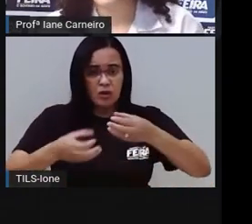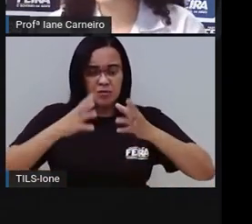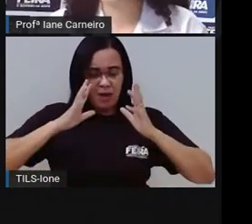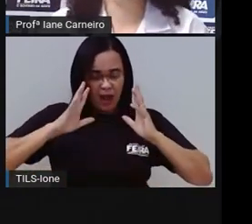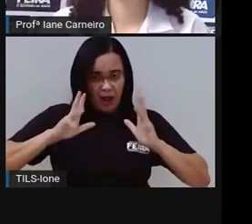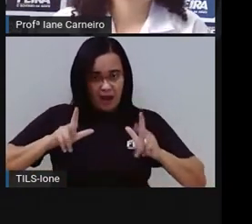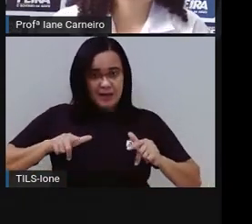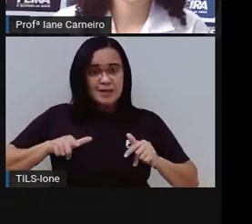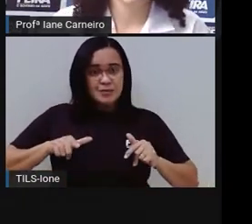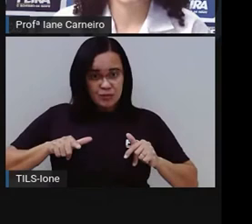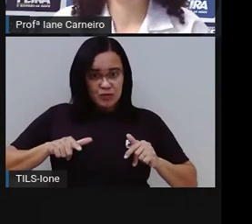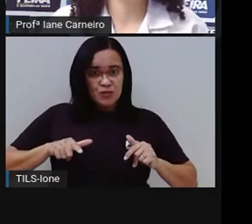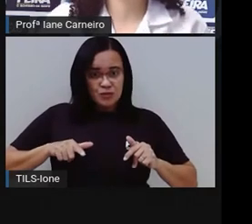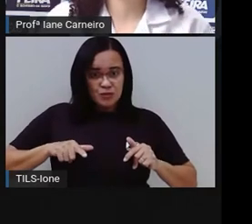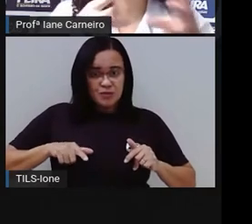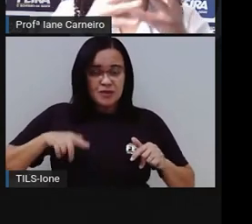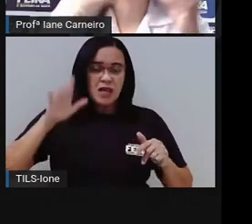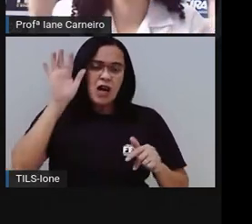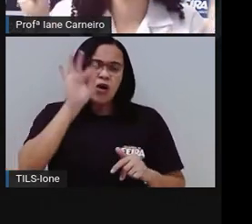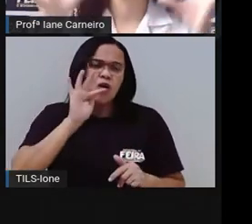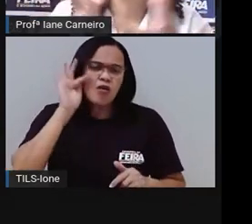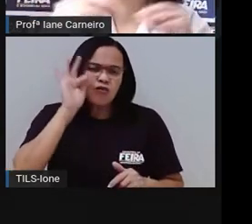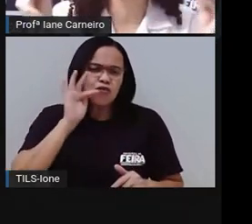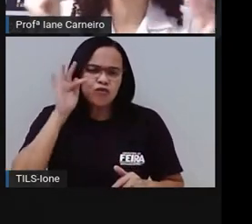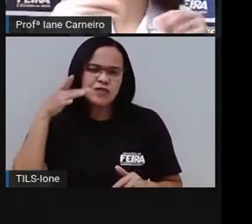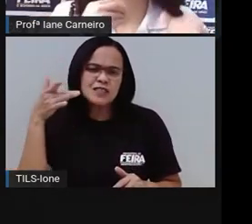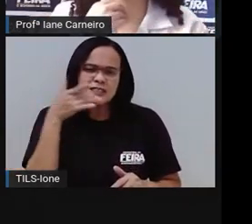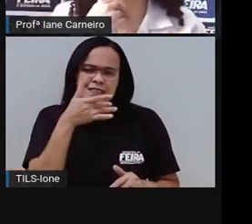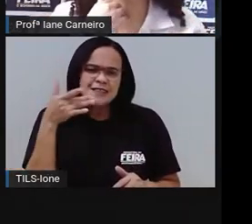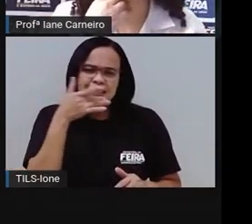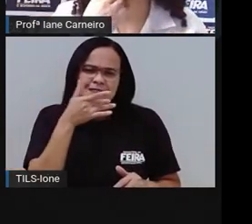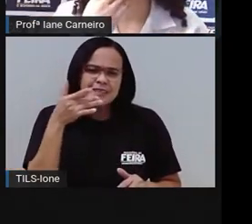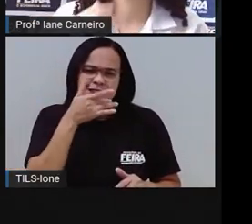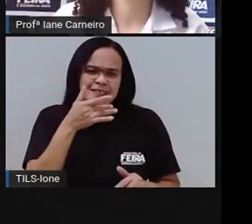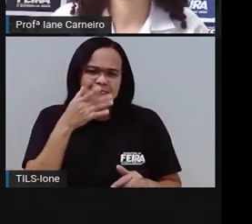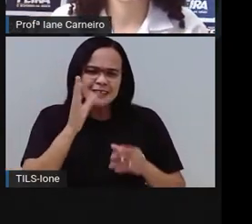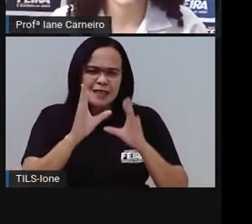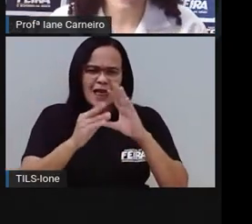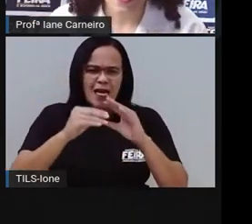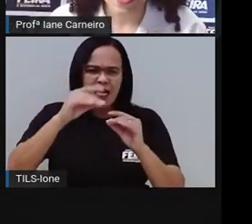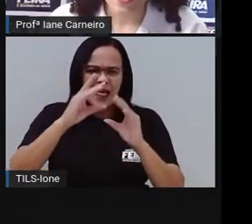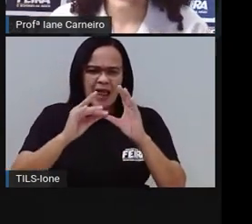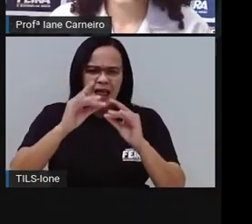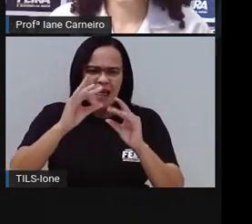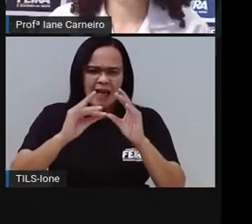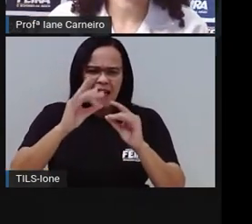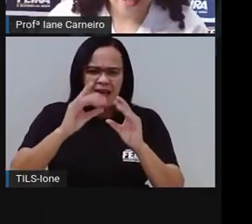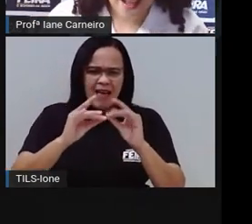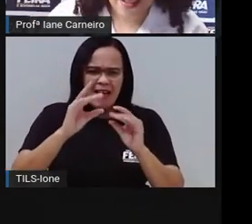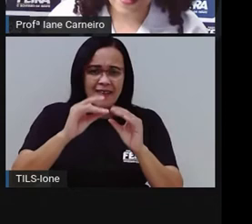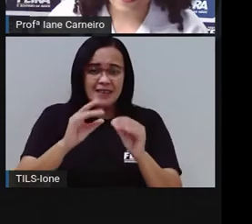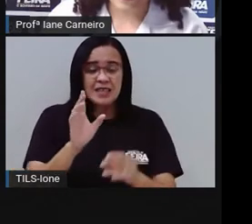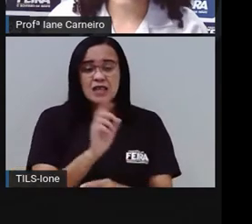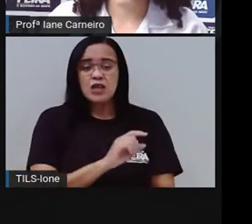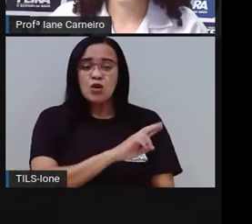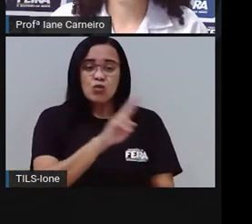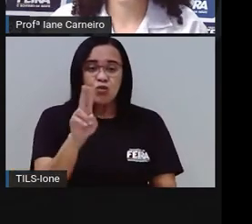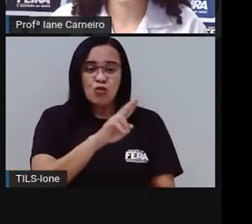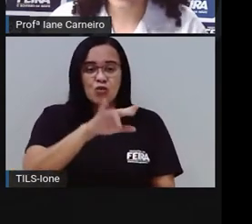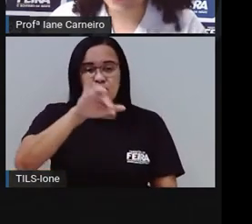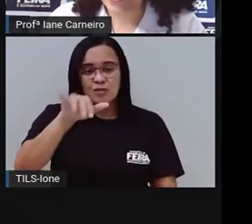É uma fruta deliciosa, que tem um visgo. Quando a gente corta ela, é a jaca.